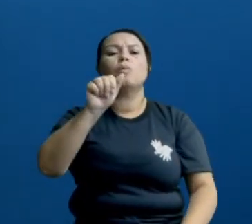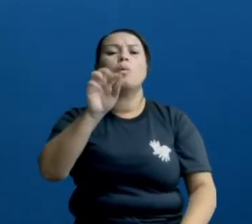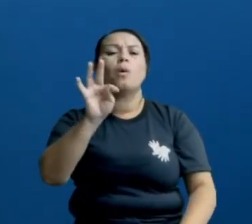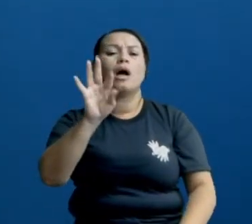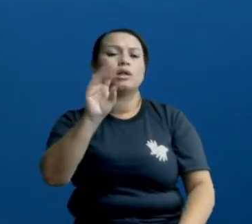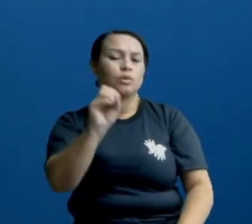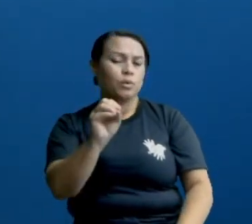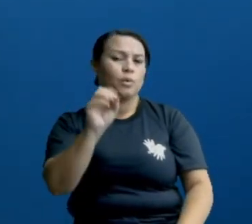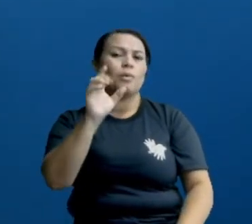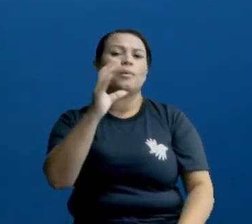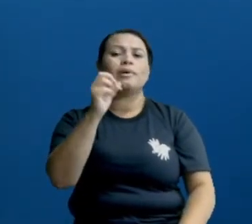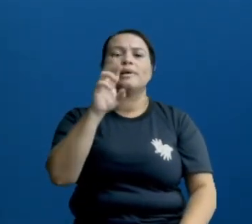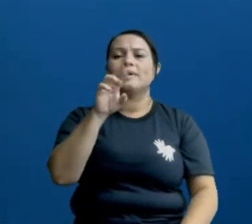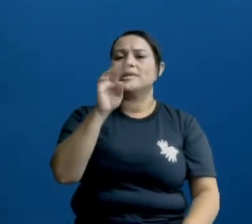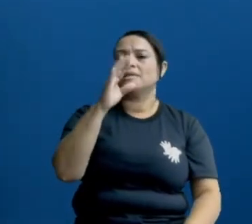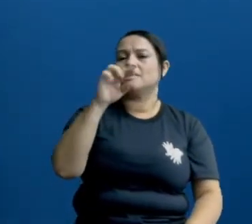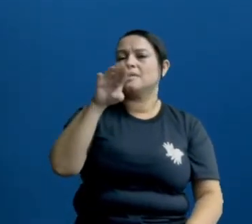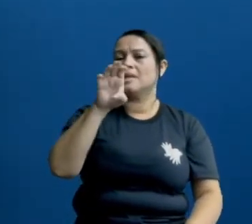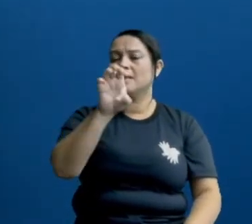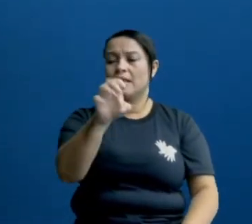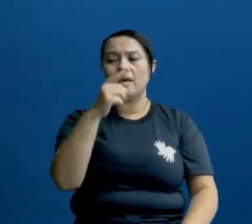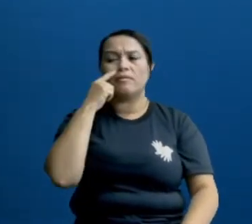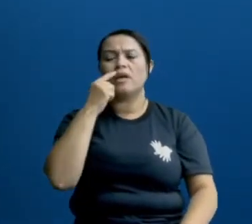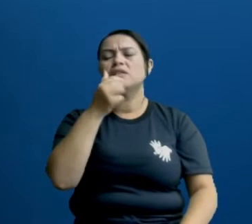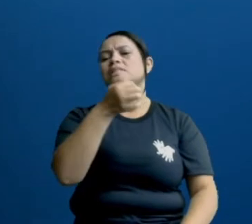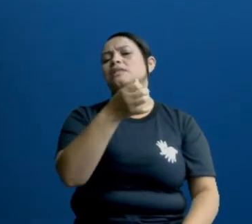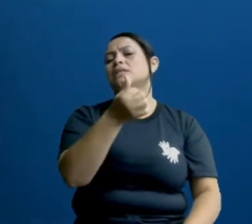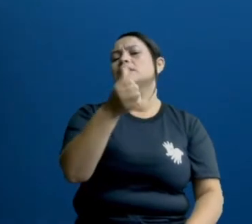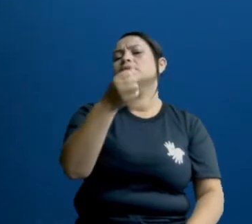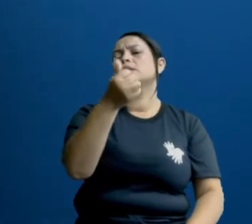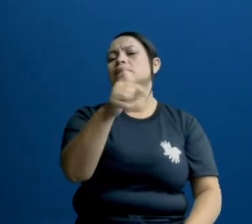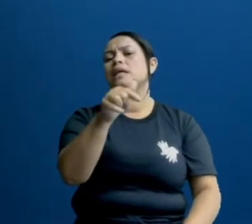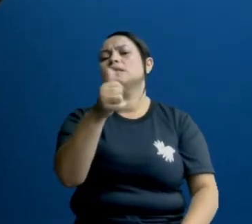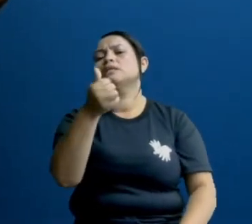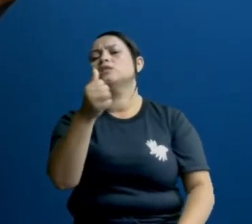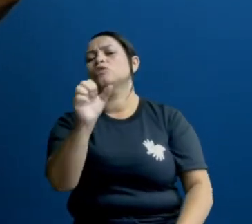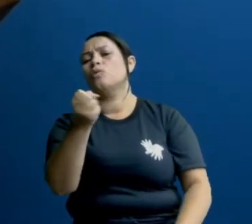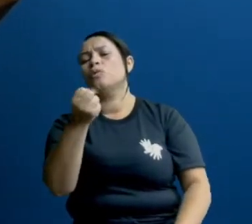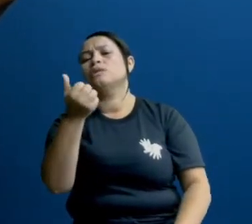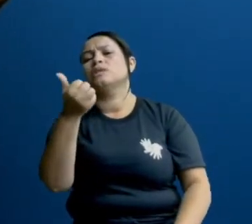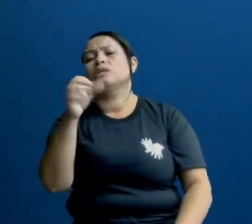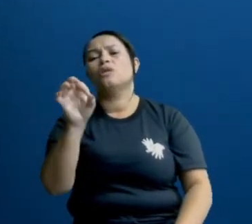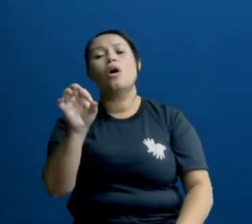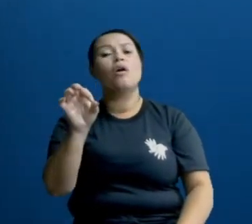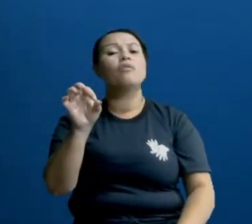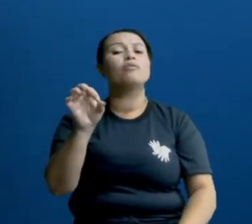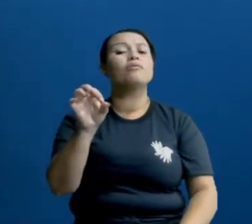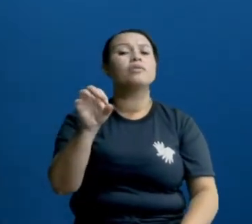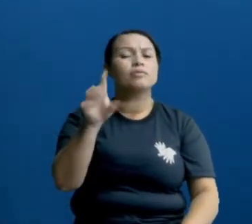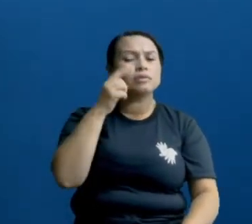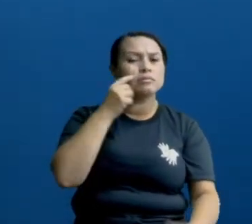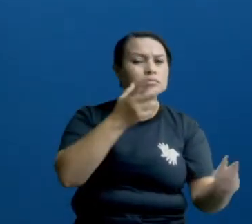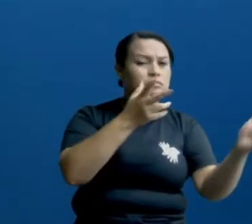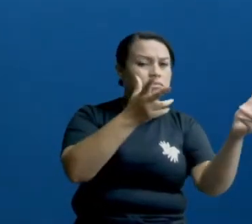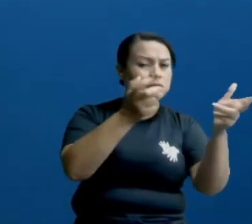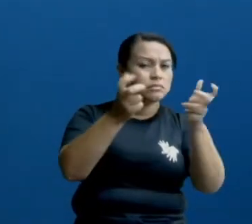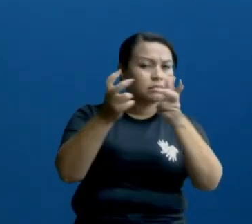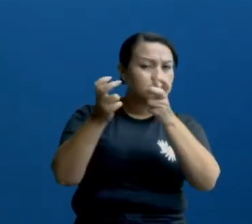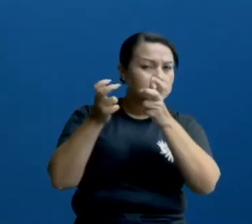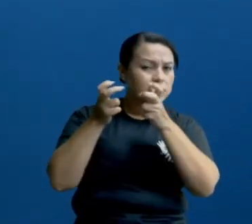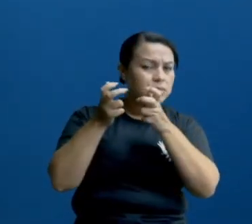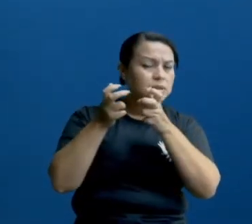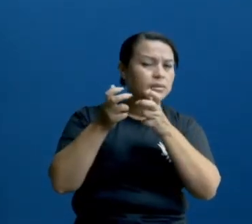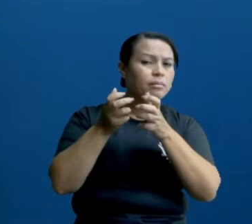Vai se passando 16, 17, 18, 19. Vocês estão percebendo aqui, ó,